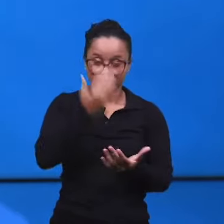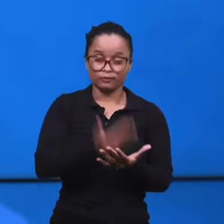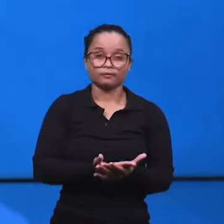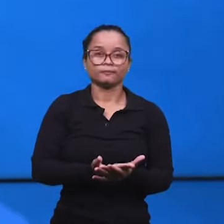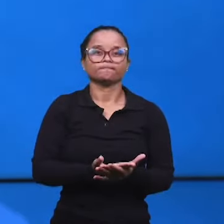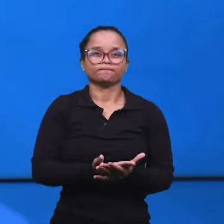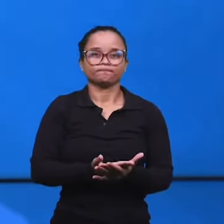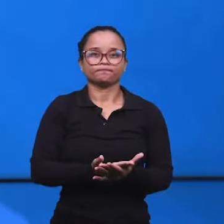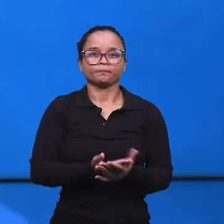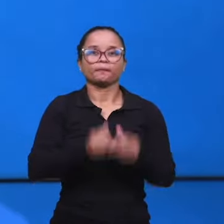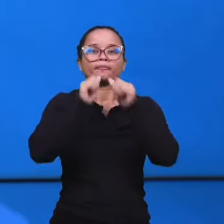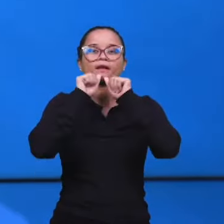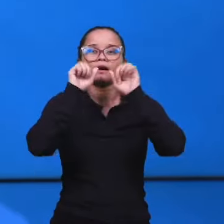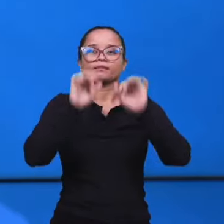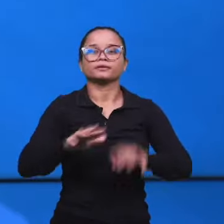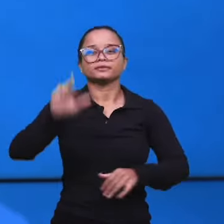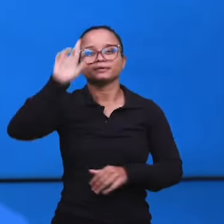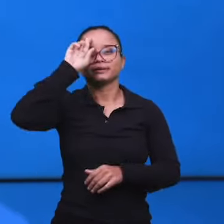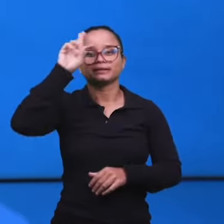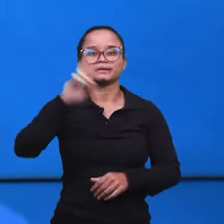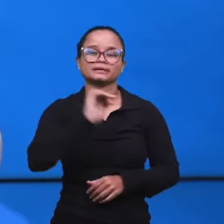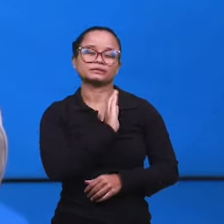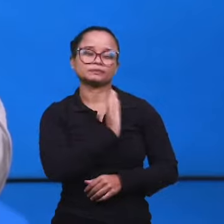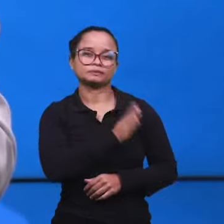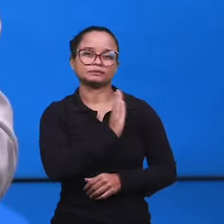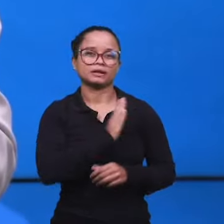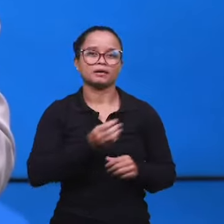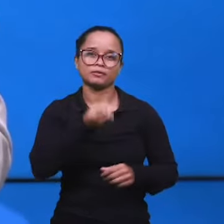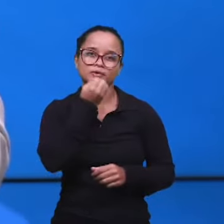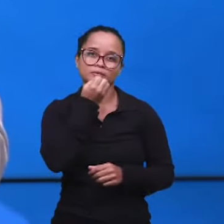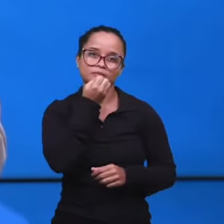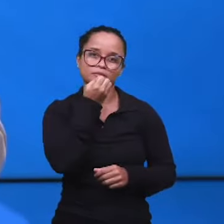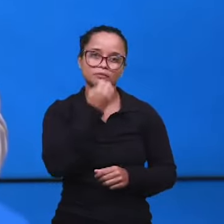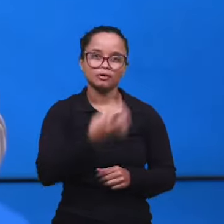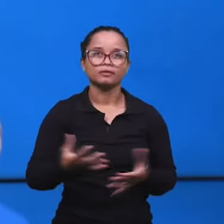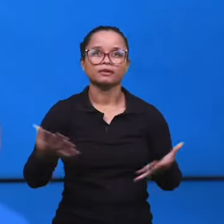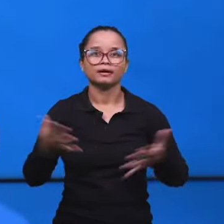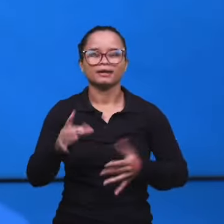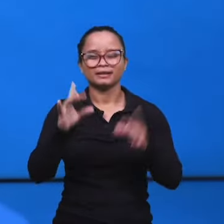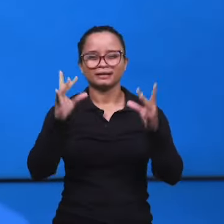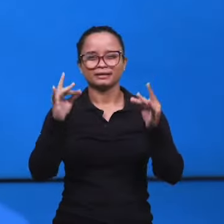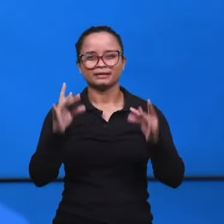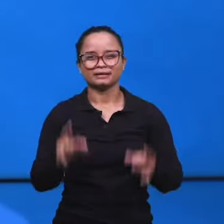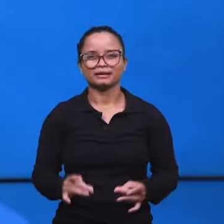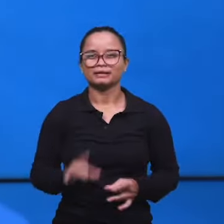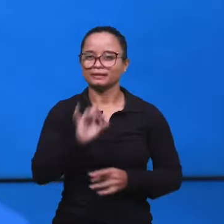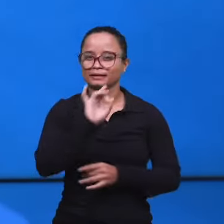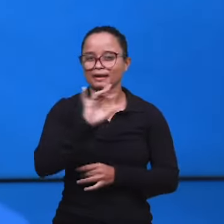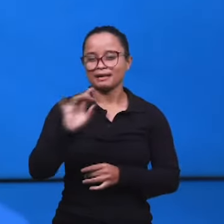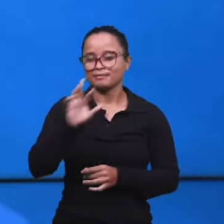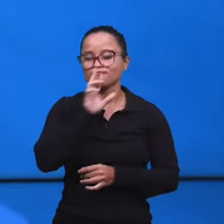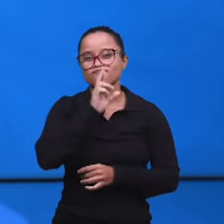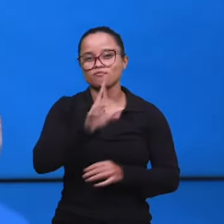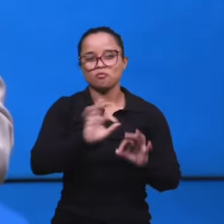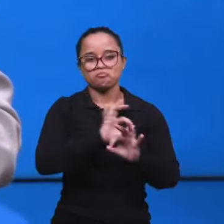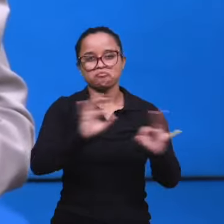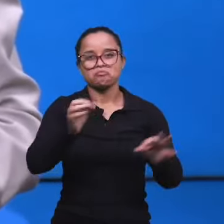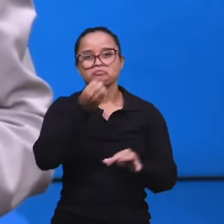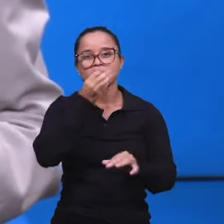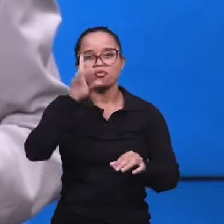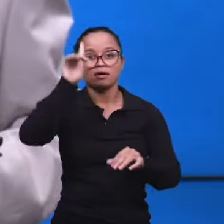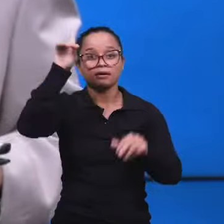confiou guardar a bênção do Senhor nos corações. Muito bem colocado, cada detalhe da resposta